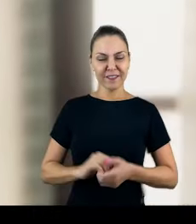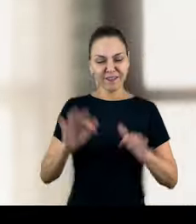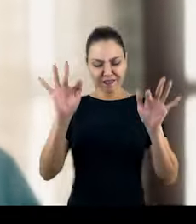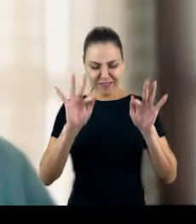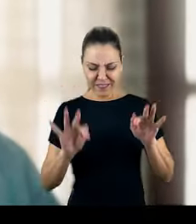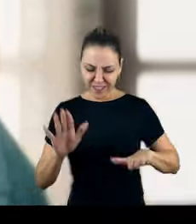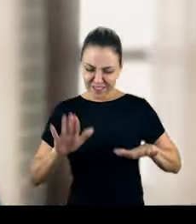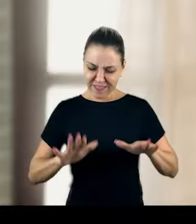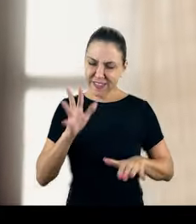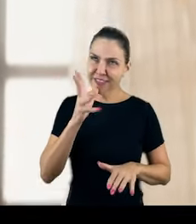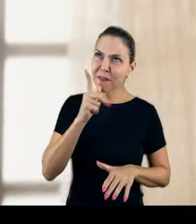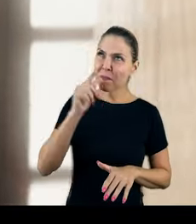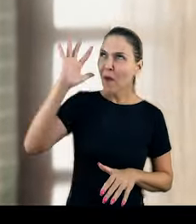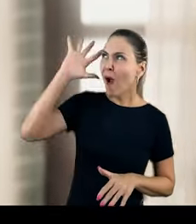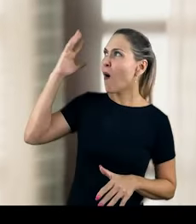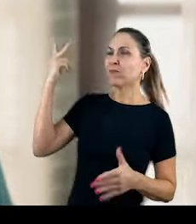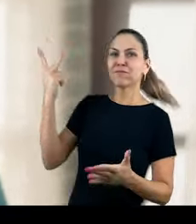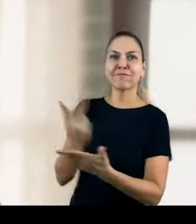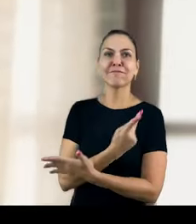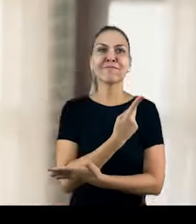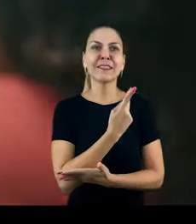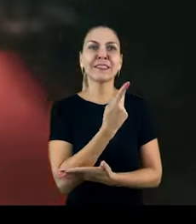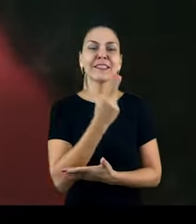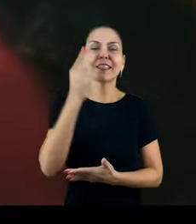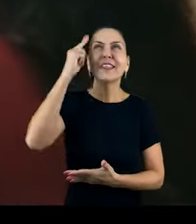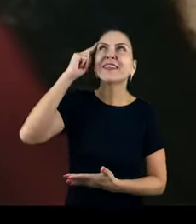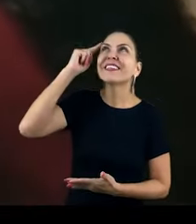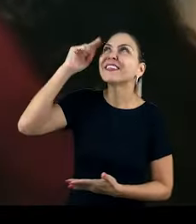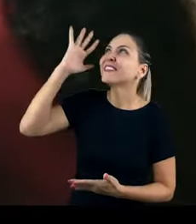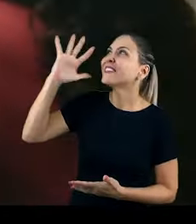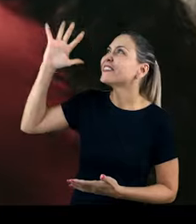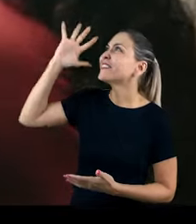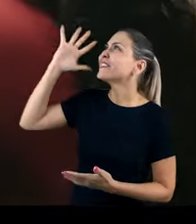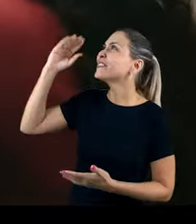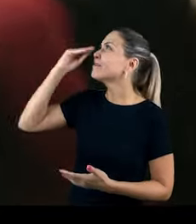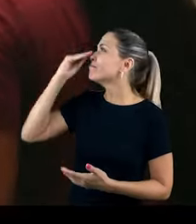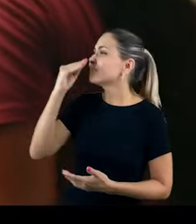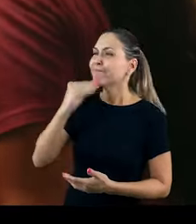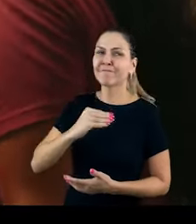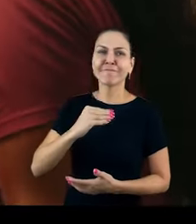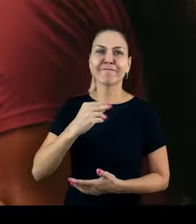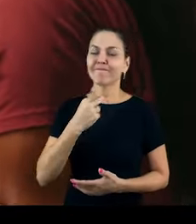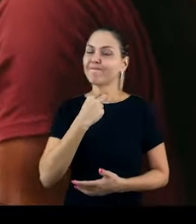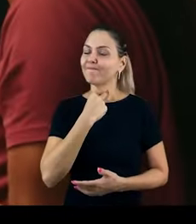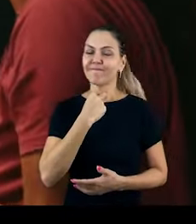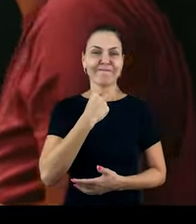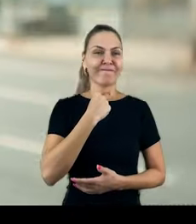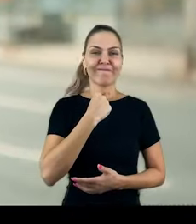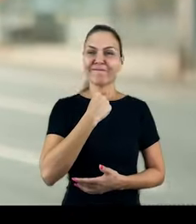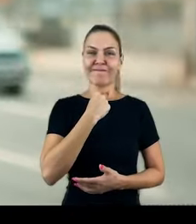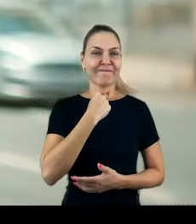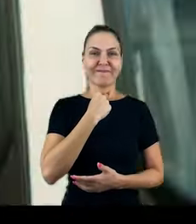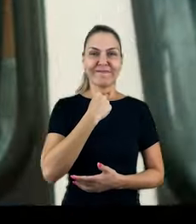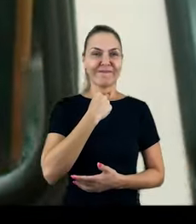Às vezes a felicidade demora a chegar. Aí é que a gente não pode deixar de sonhar.